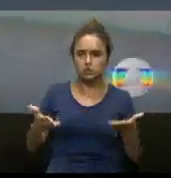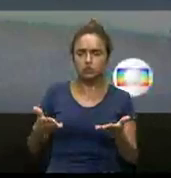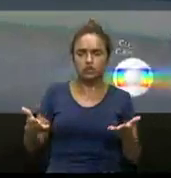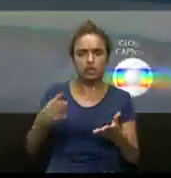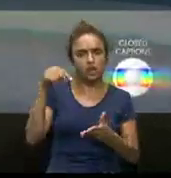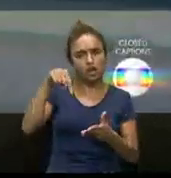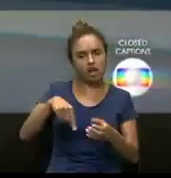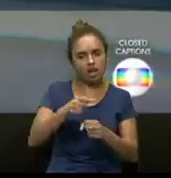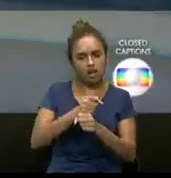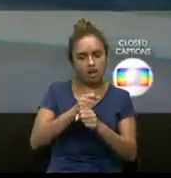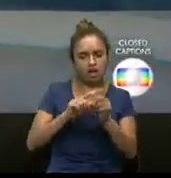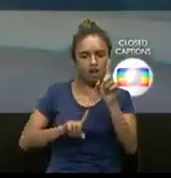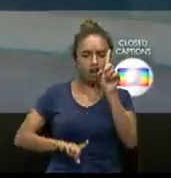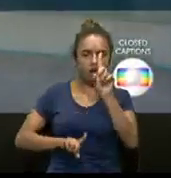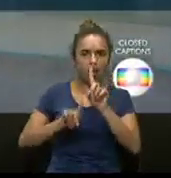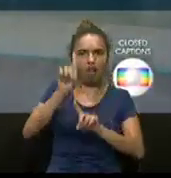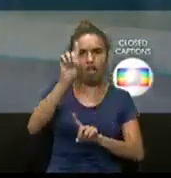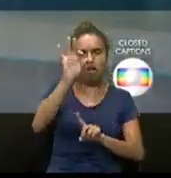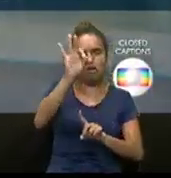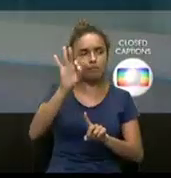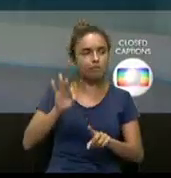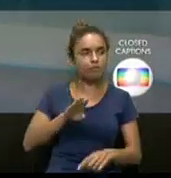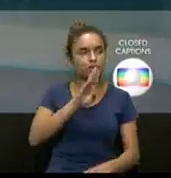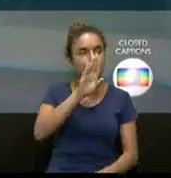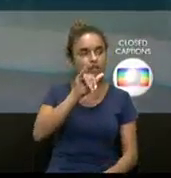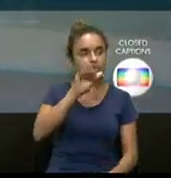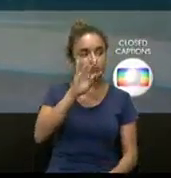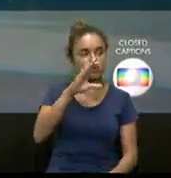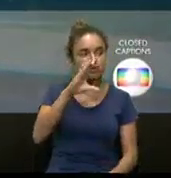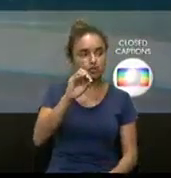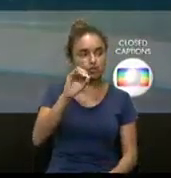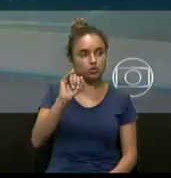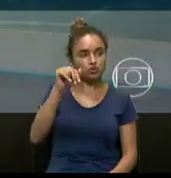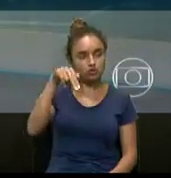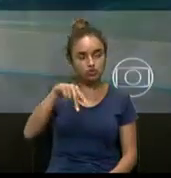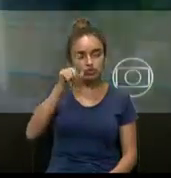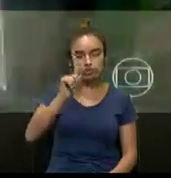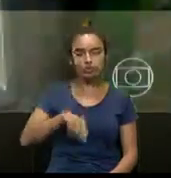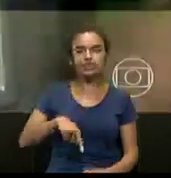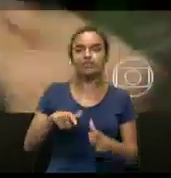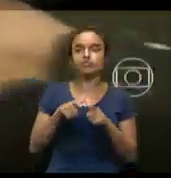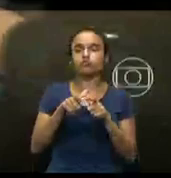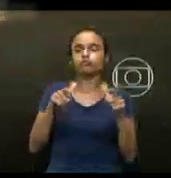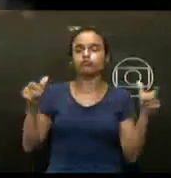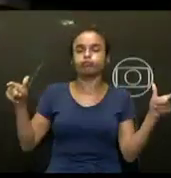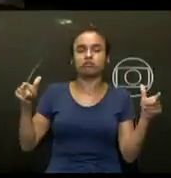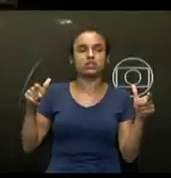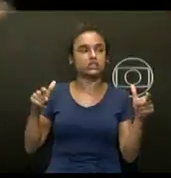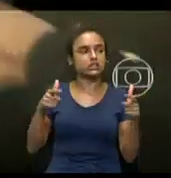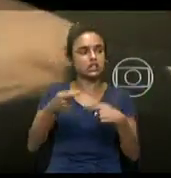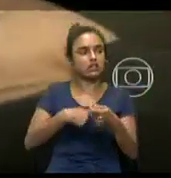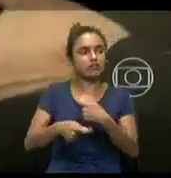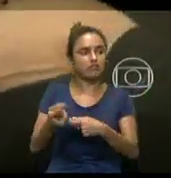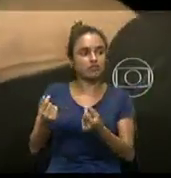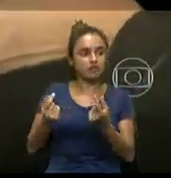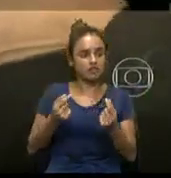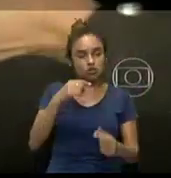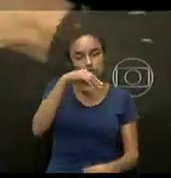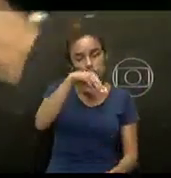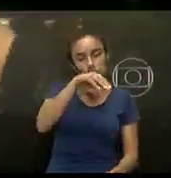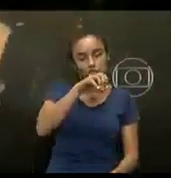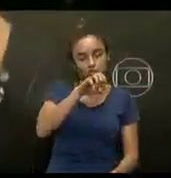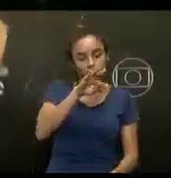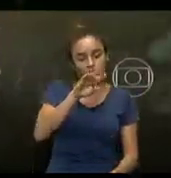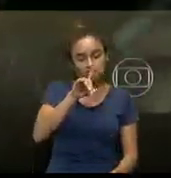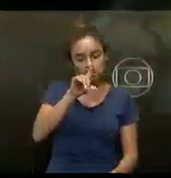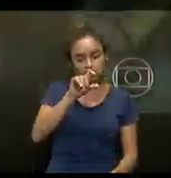essa disparada da bitcoin gerou o temor de uma nova bolha financeira. Moeda pra gente é isso aqui. Um